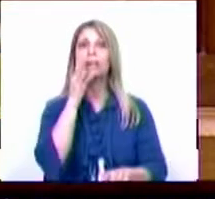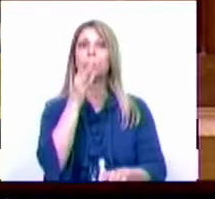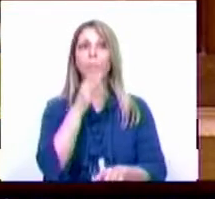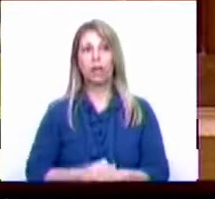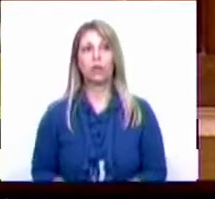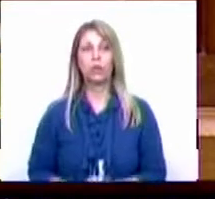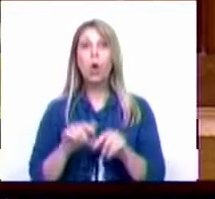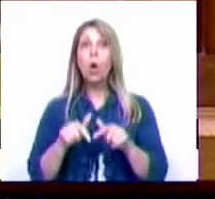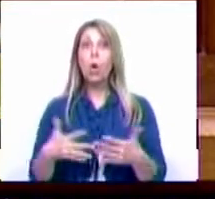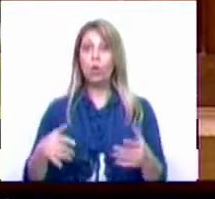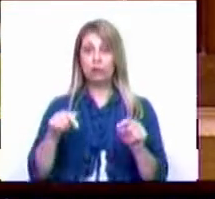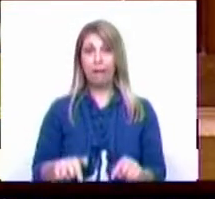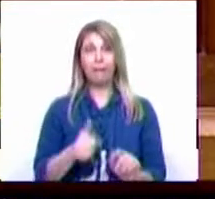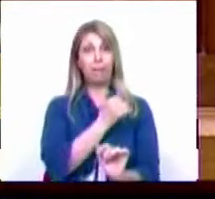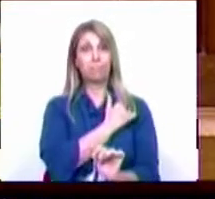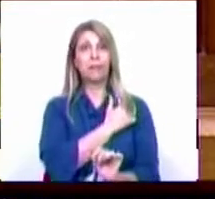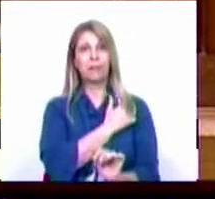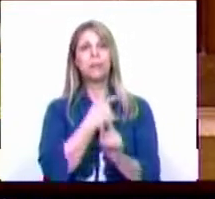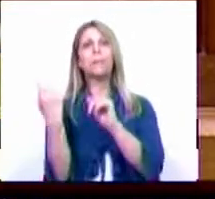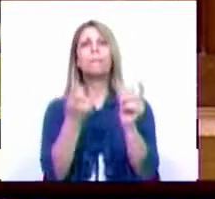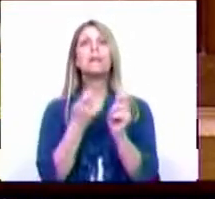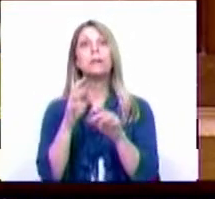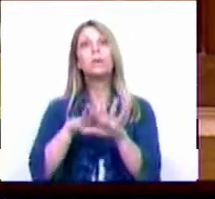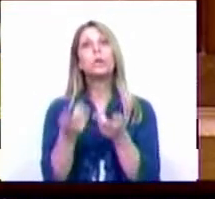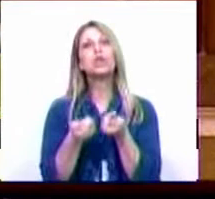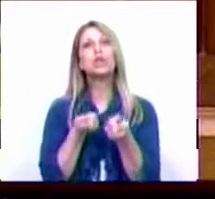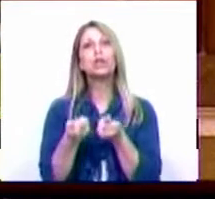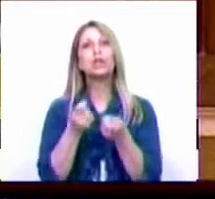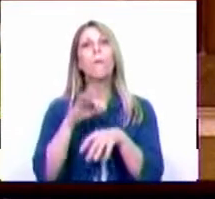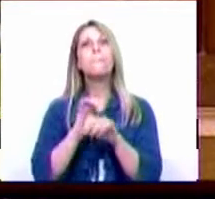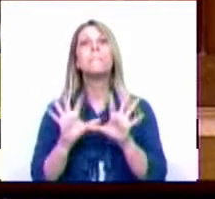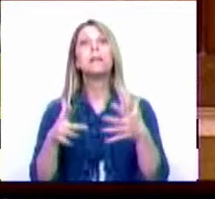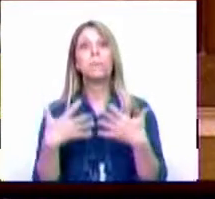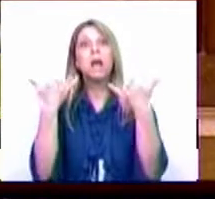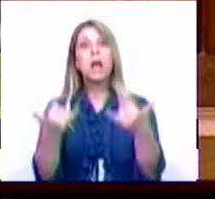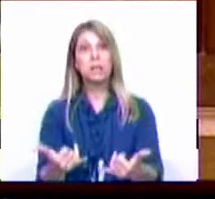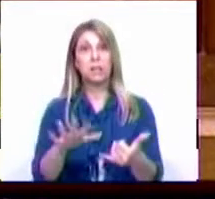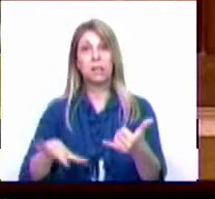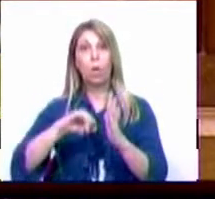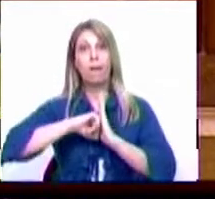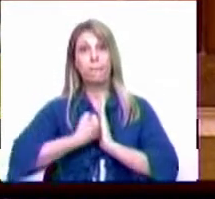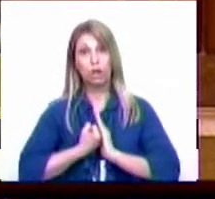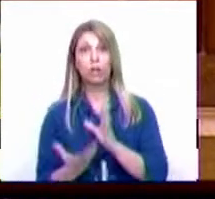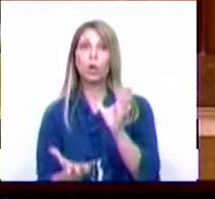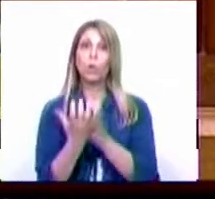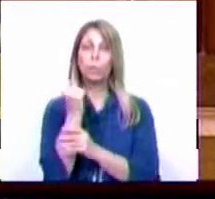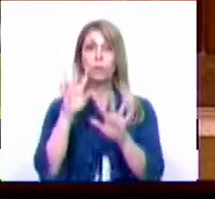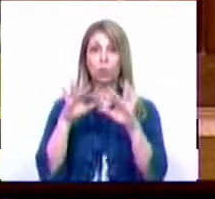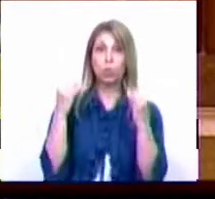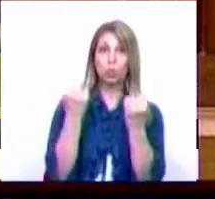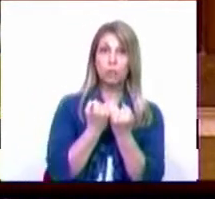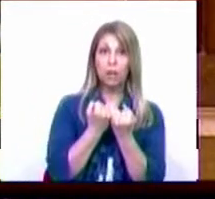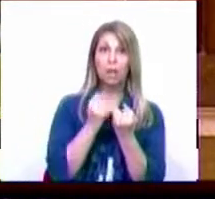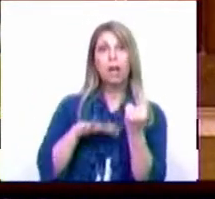encontrando-nos hoje nesta Casa para debater a gestão pandémica após o estado de emergência na recuperação social, na